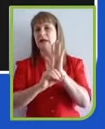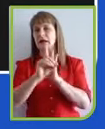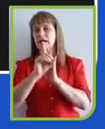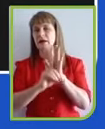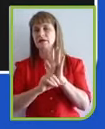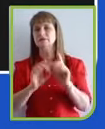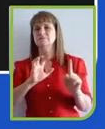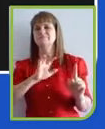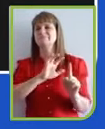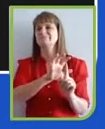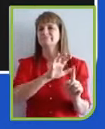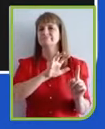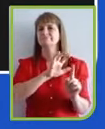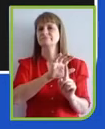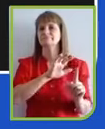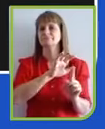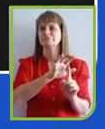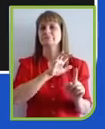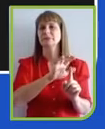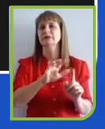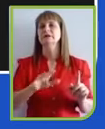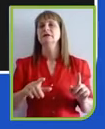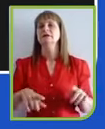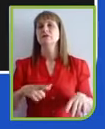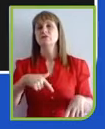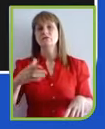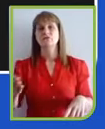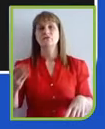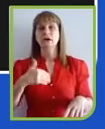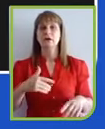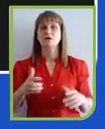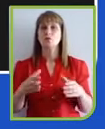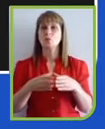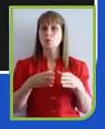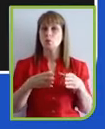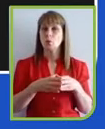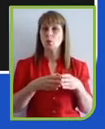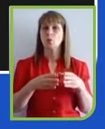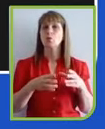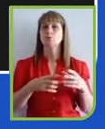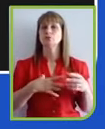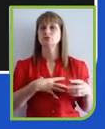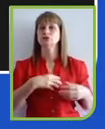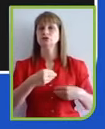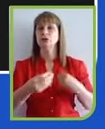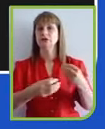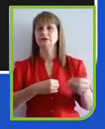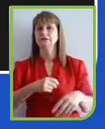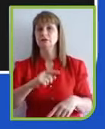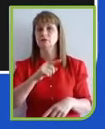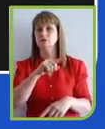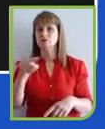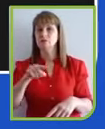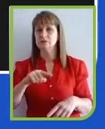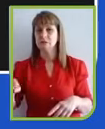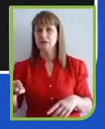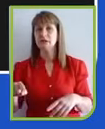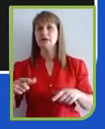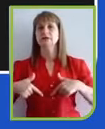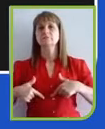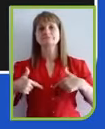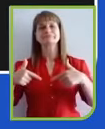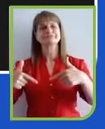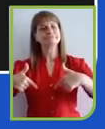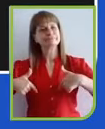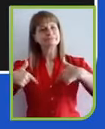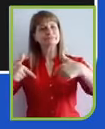uma turma aí de geração Z que é ainda mais ativista do que os millennials. Então, pode-se